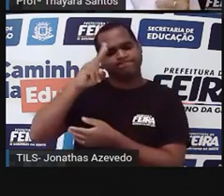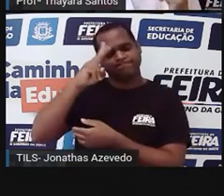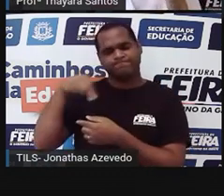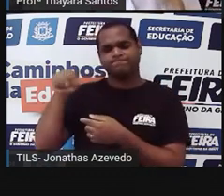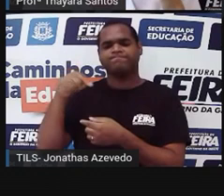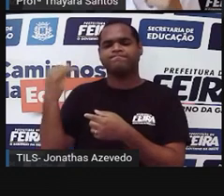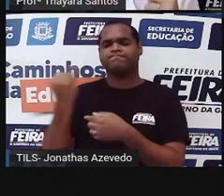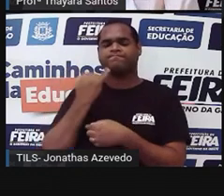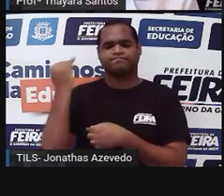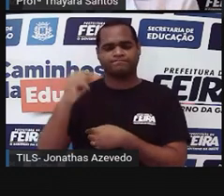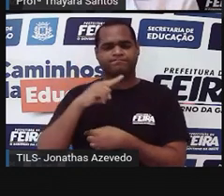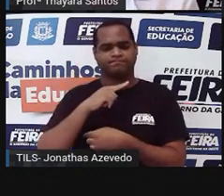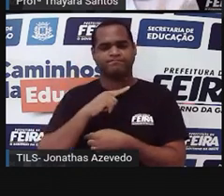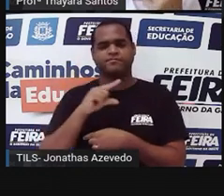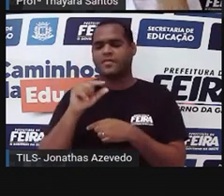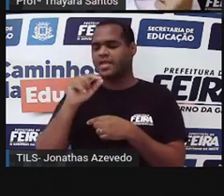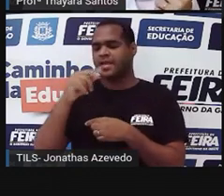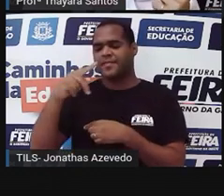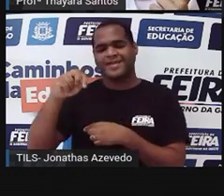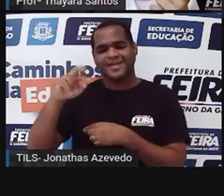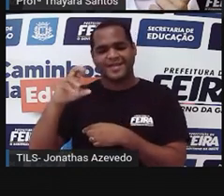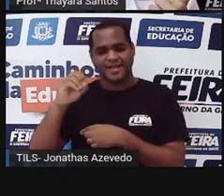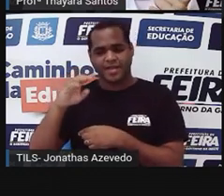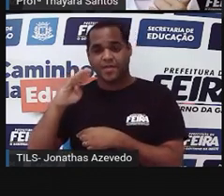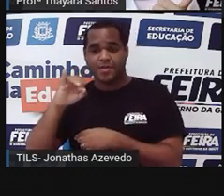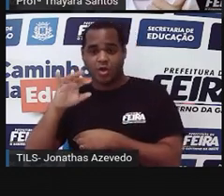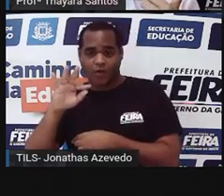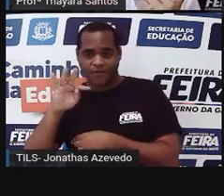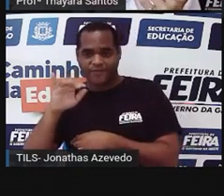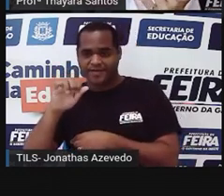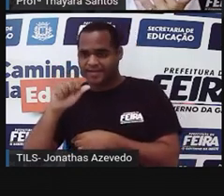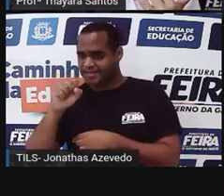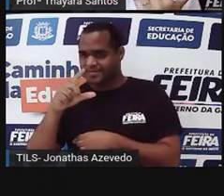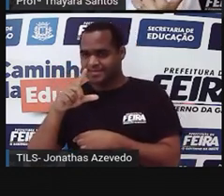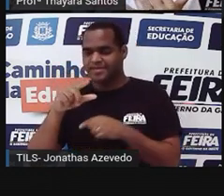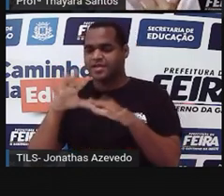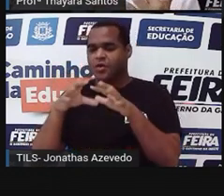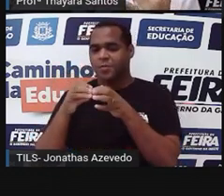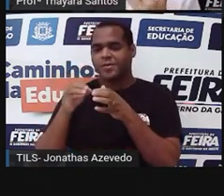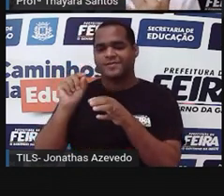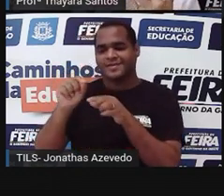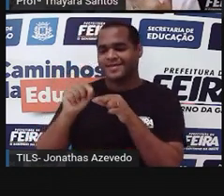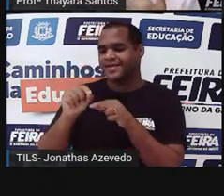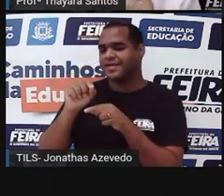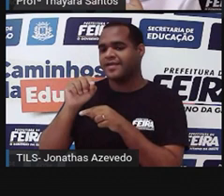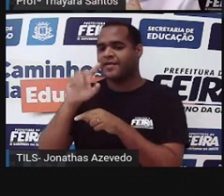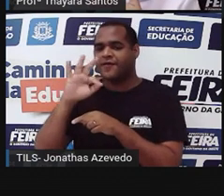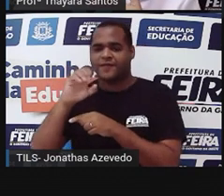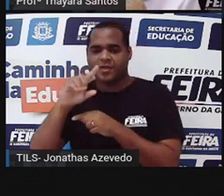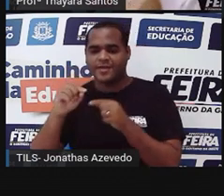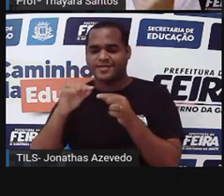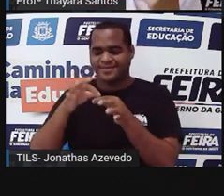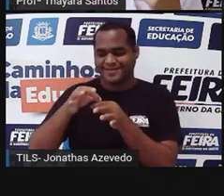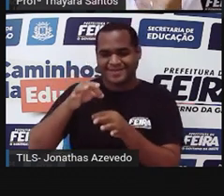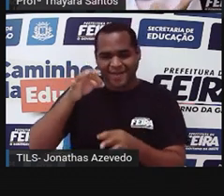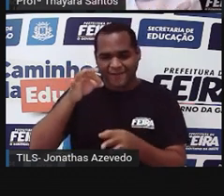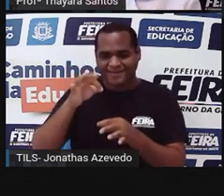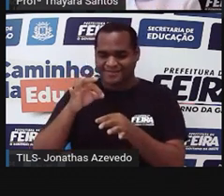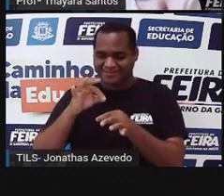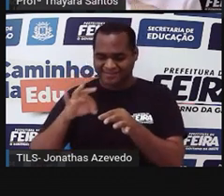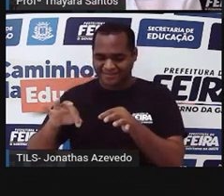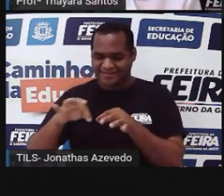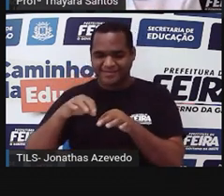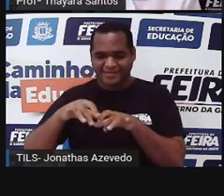briófitas, o gametófito era a fase duradoura, que é quando ela apresenta o risóide, o filóide e o cauloide. E